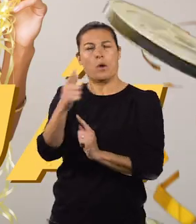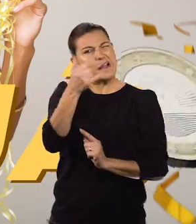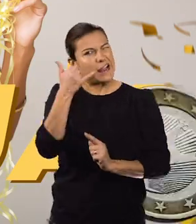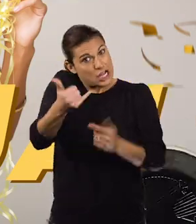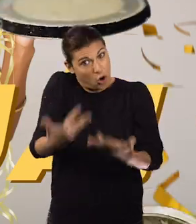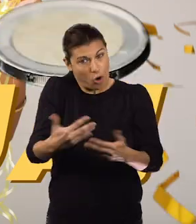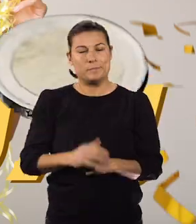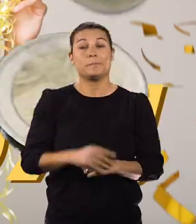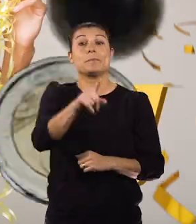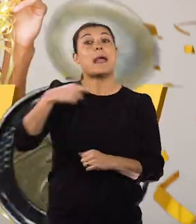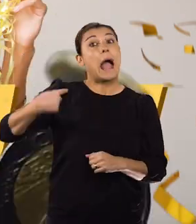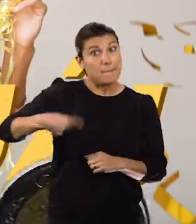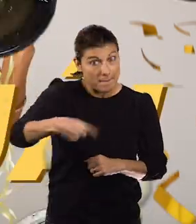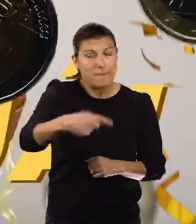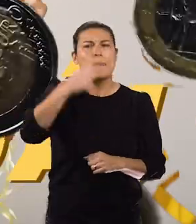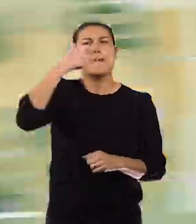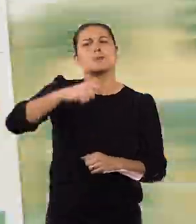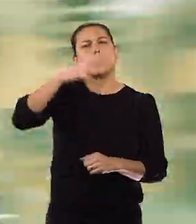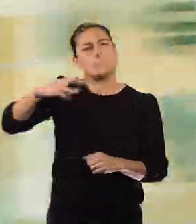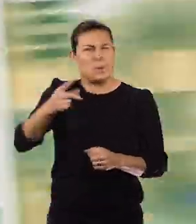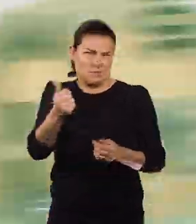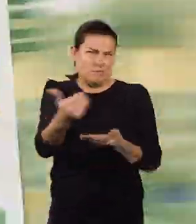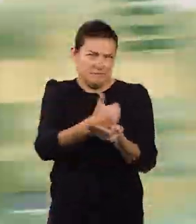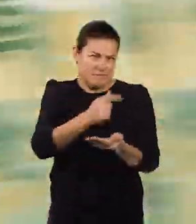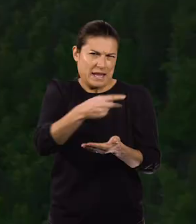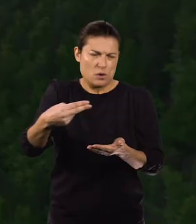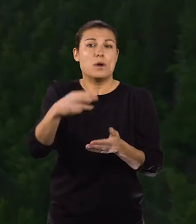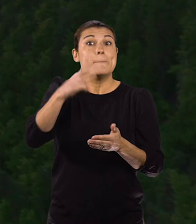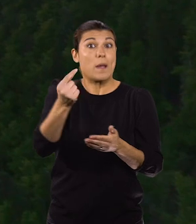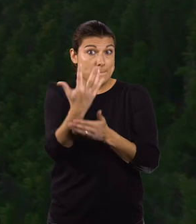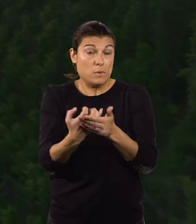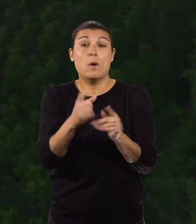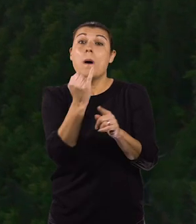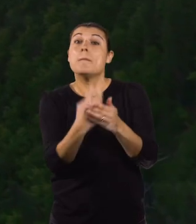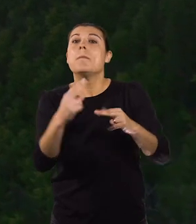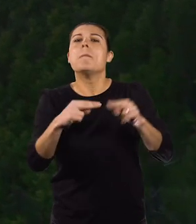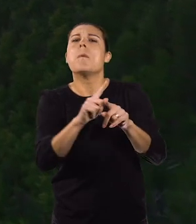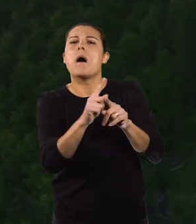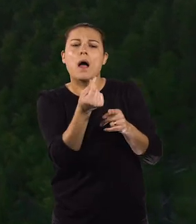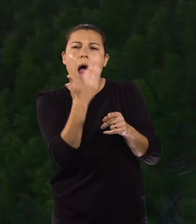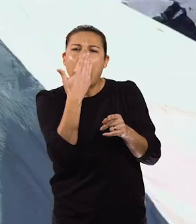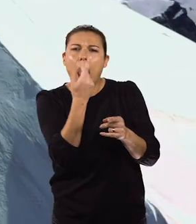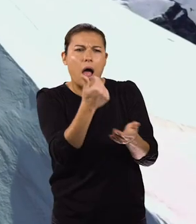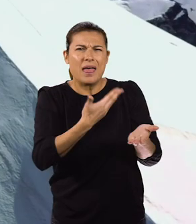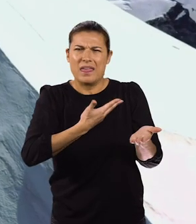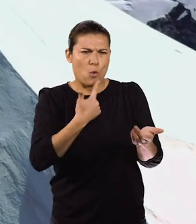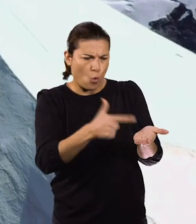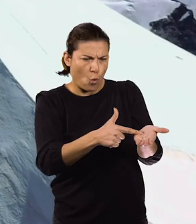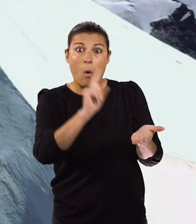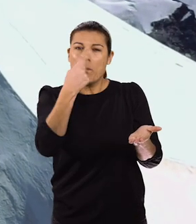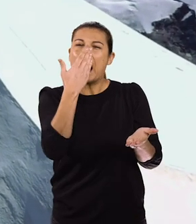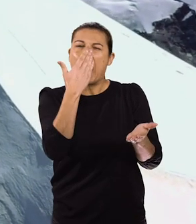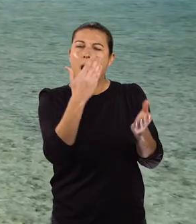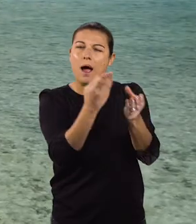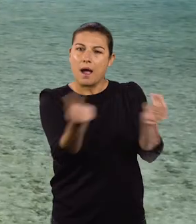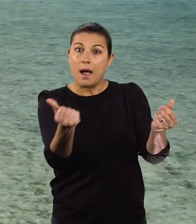Todos os dias, milhões de euros em impostos ficam por cobrar. É como se esse dinheiro desaparecesse. Mas a verdade é que não